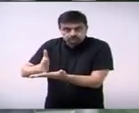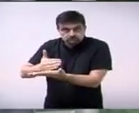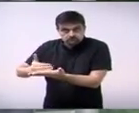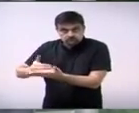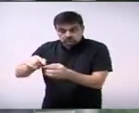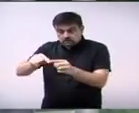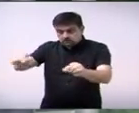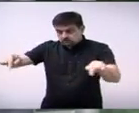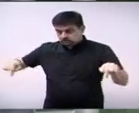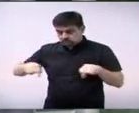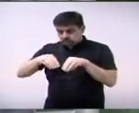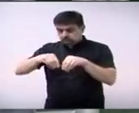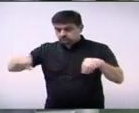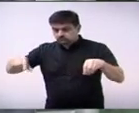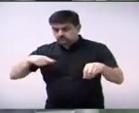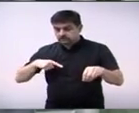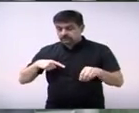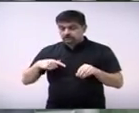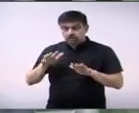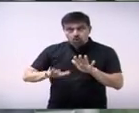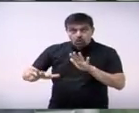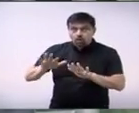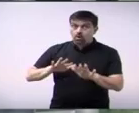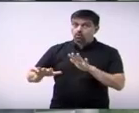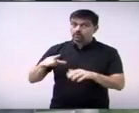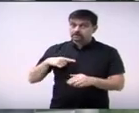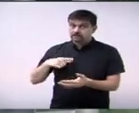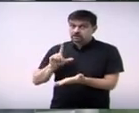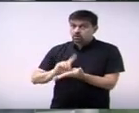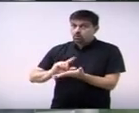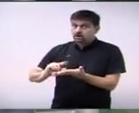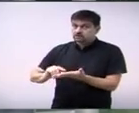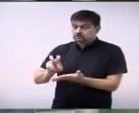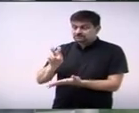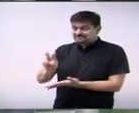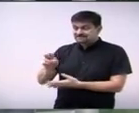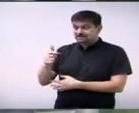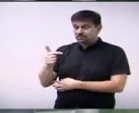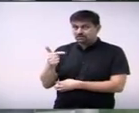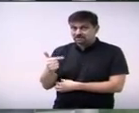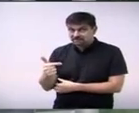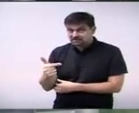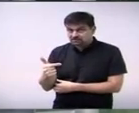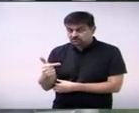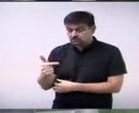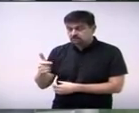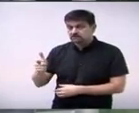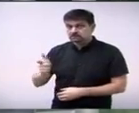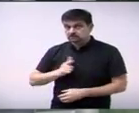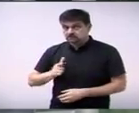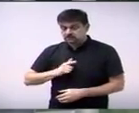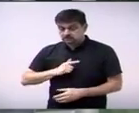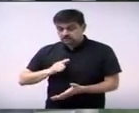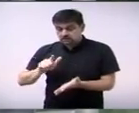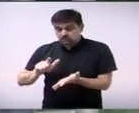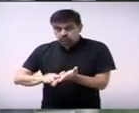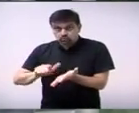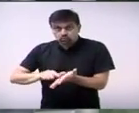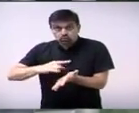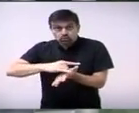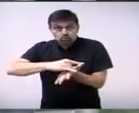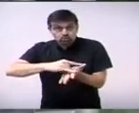e gravidade o artigo 52 que reduz